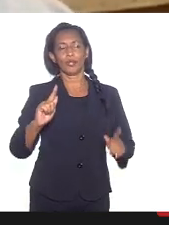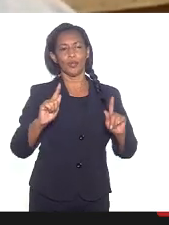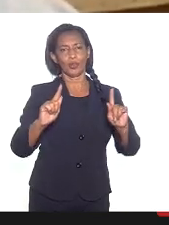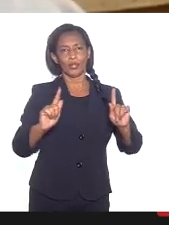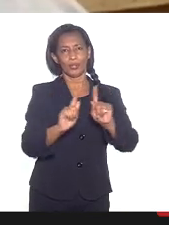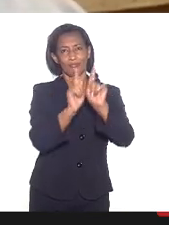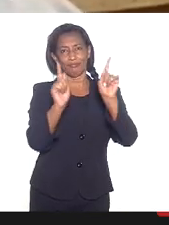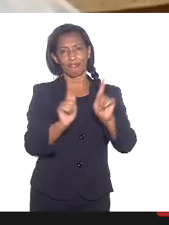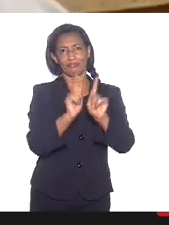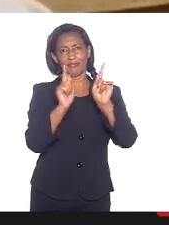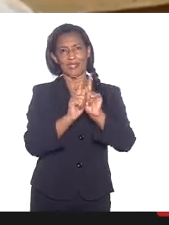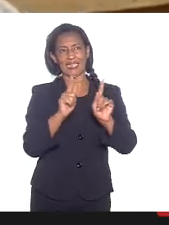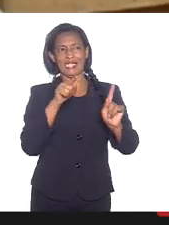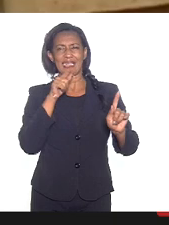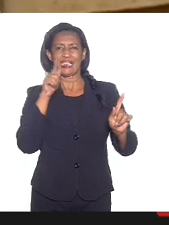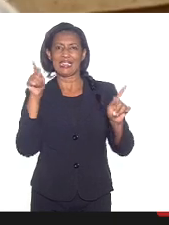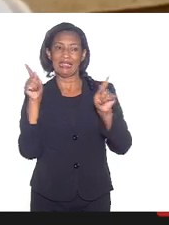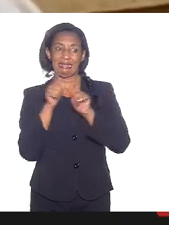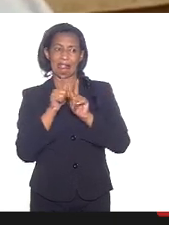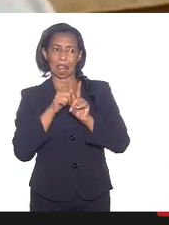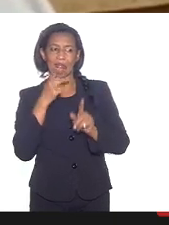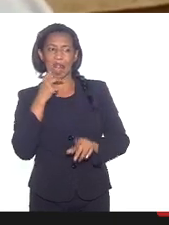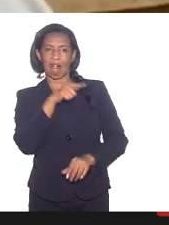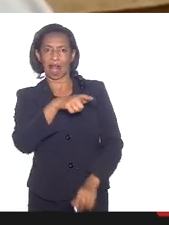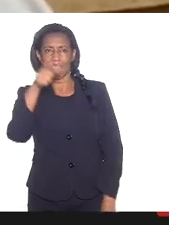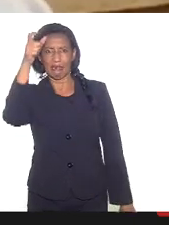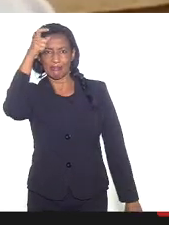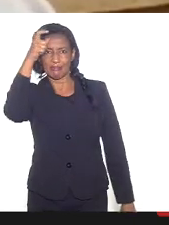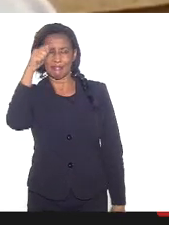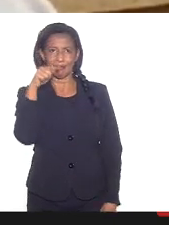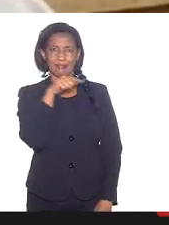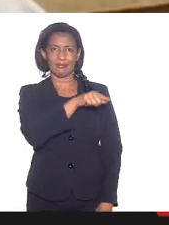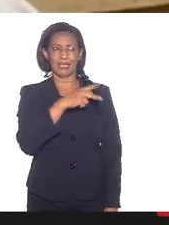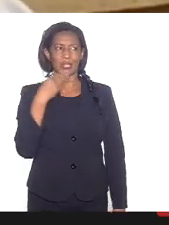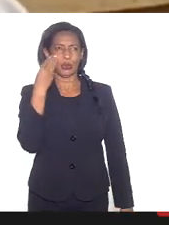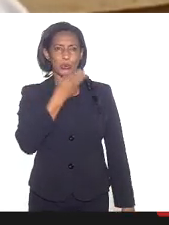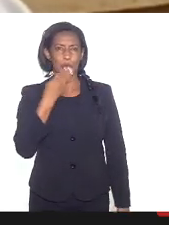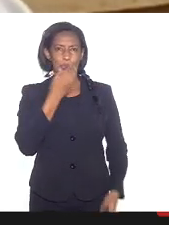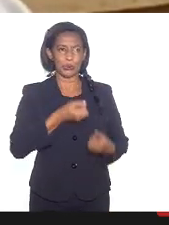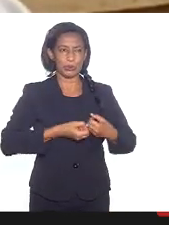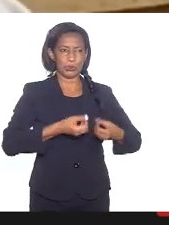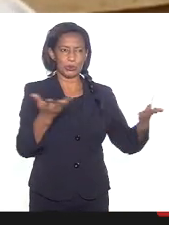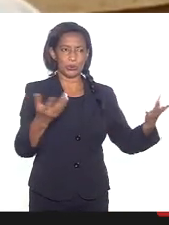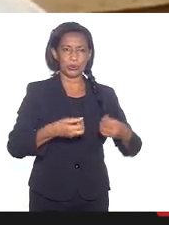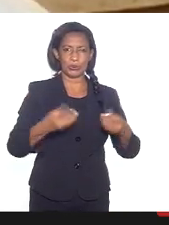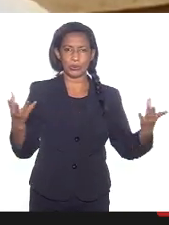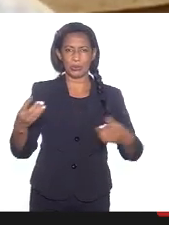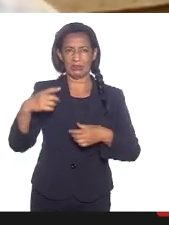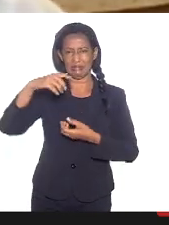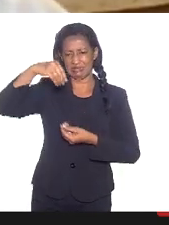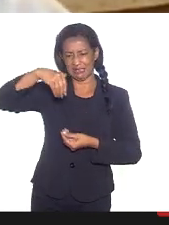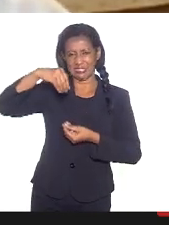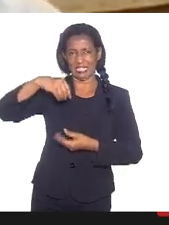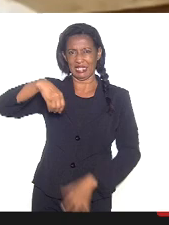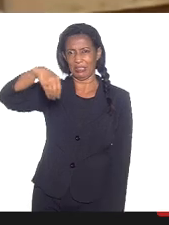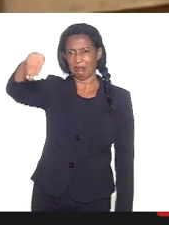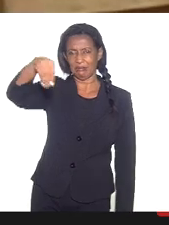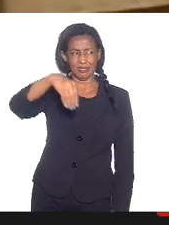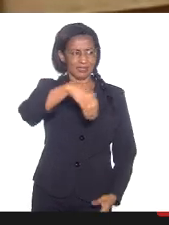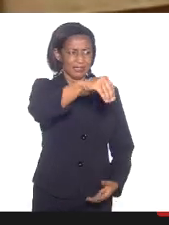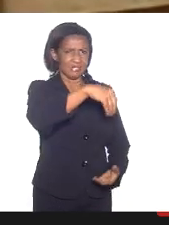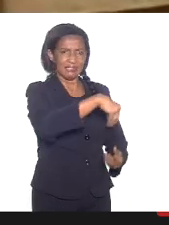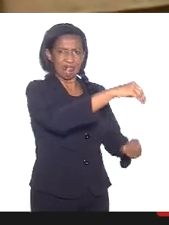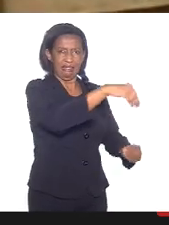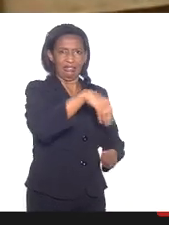demonizada, dizendo que os doces distribuídos dentro dos saquinhos de Código de Damião